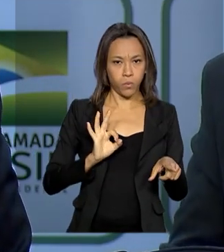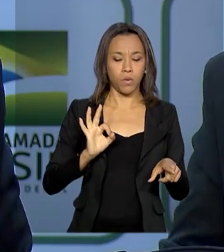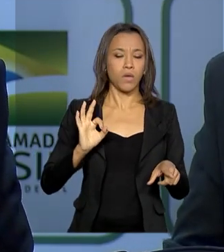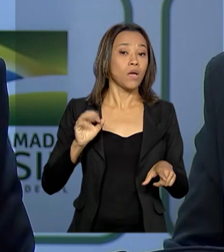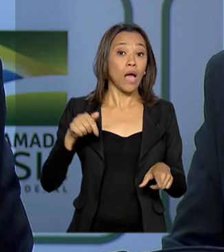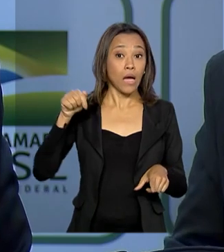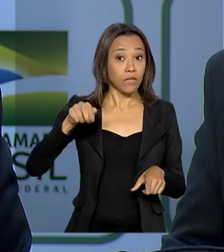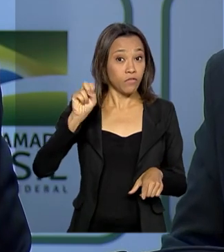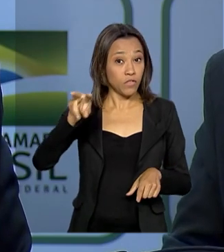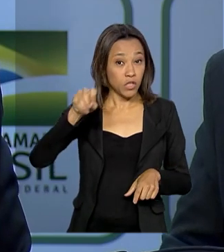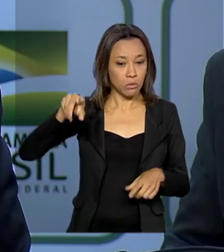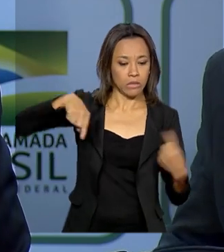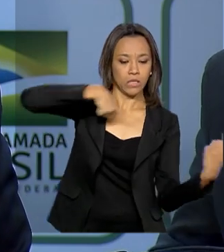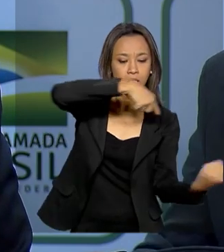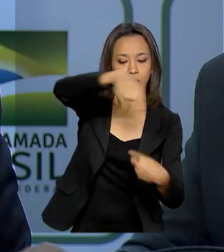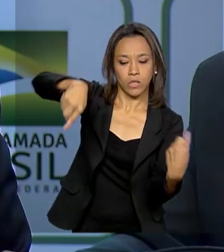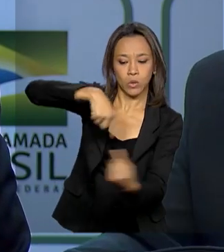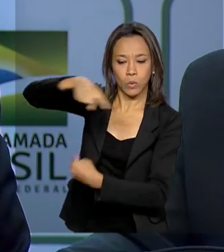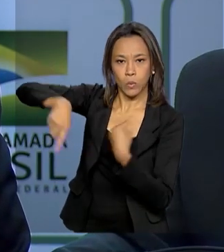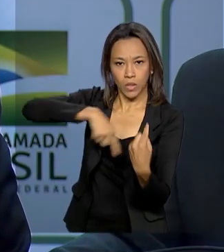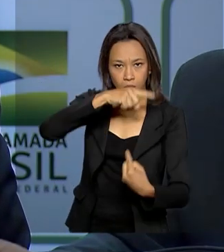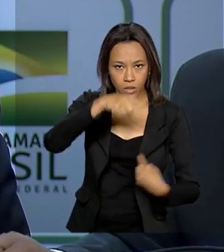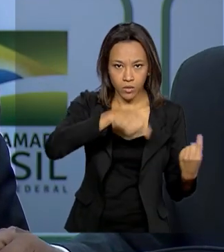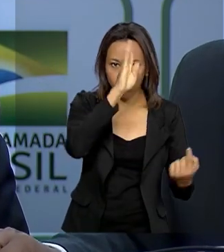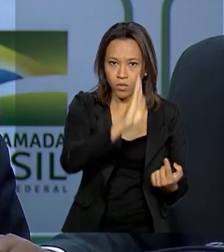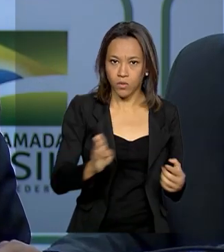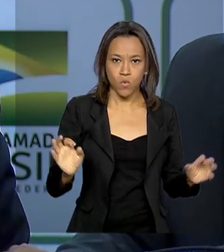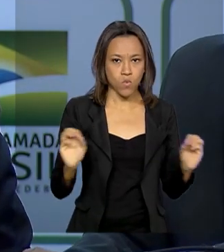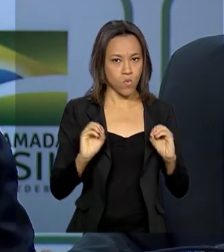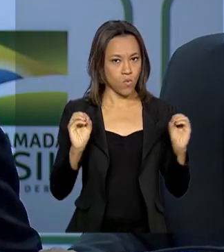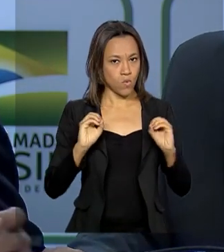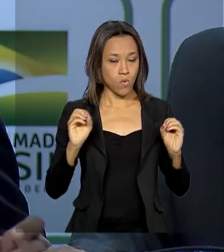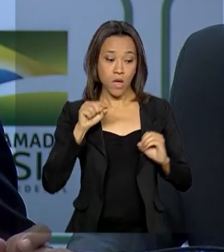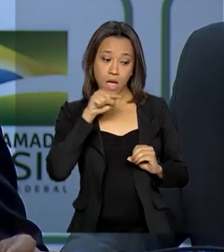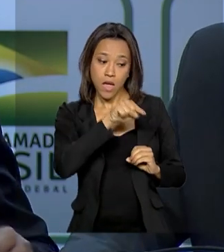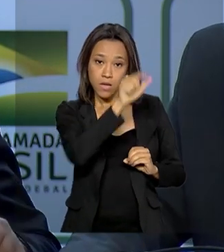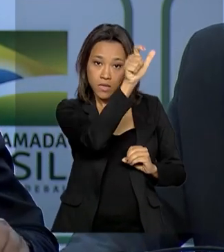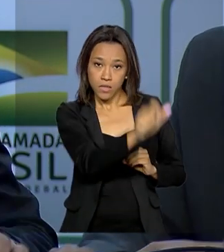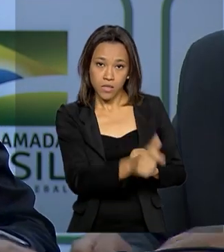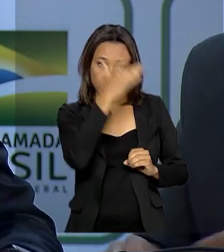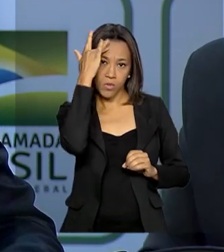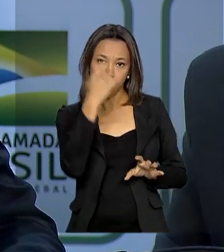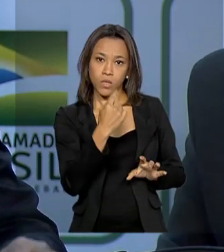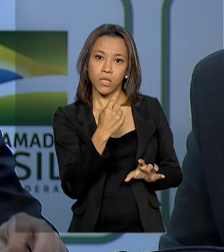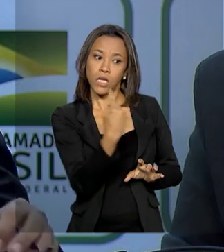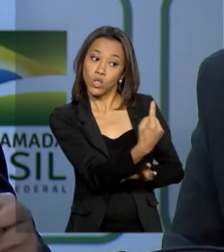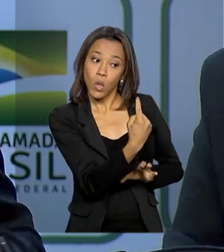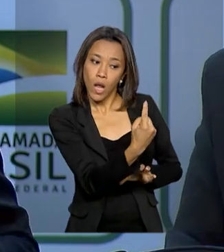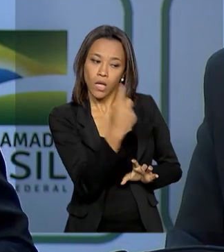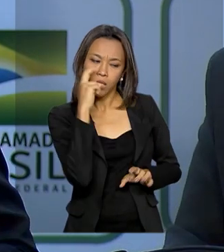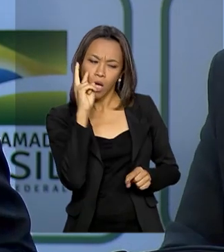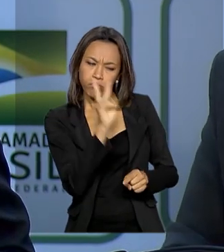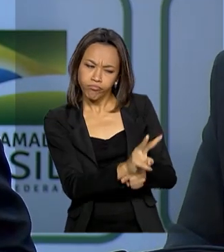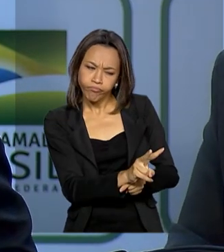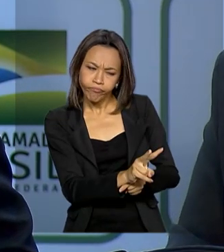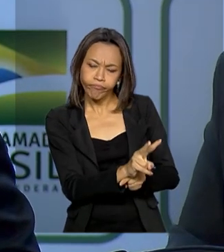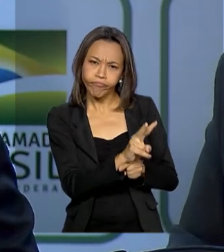circulando, que é um caso importado. Ela está em isolamento e os 14 contatos mais próximos estão sendo